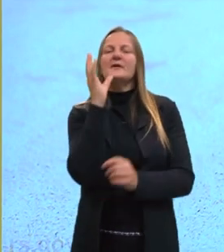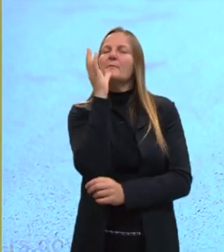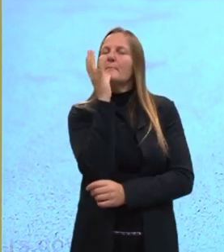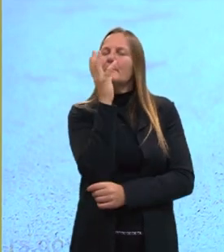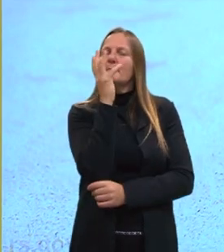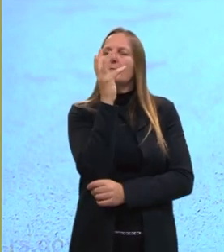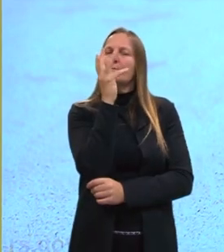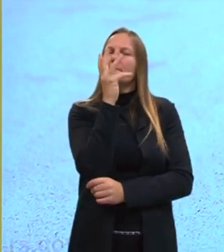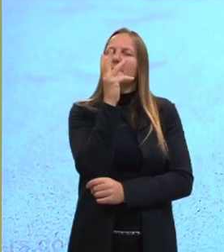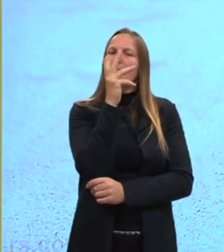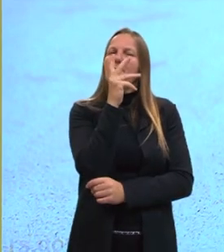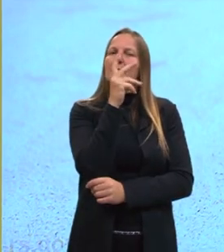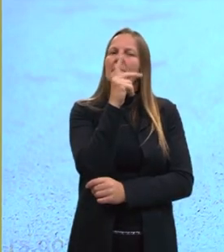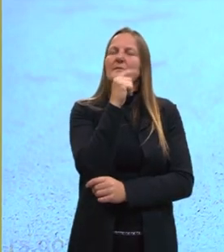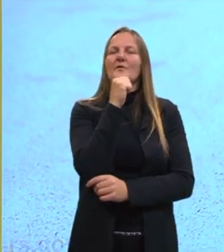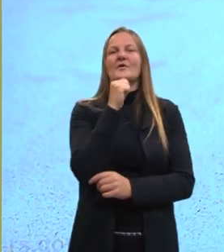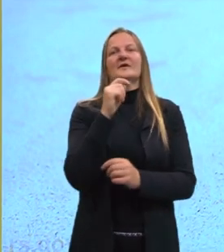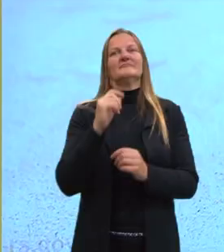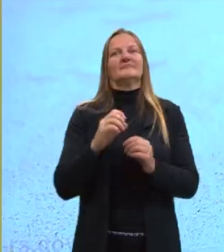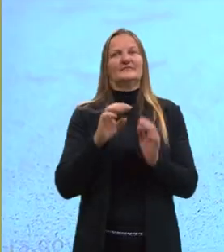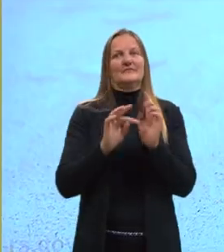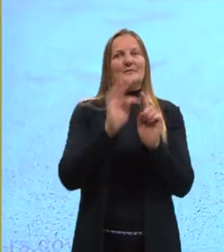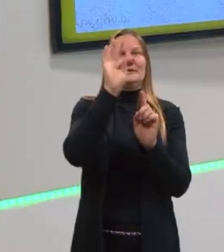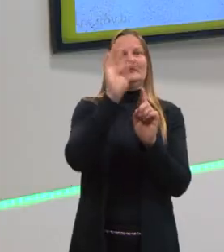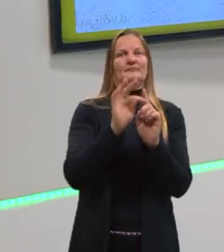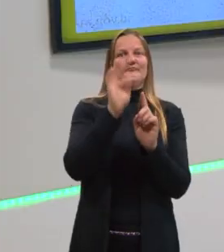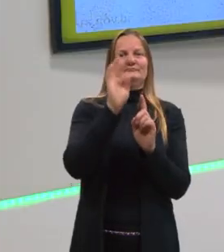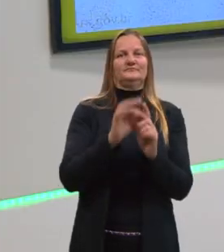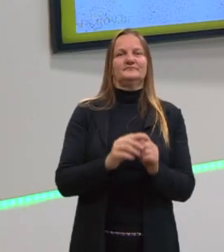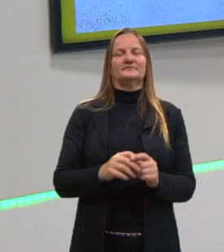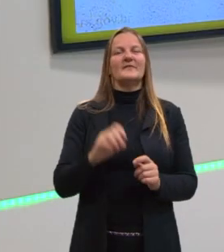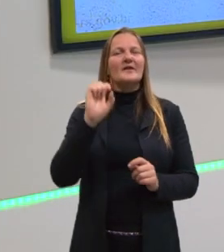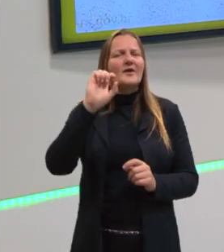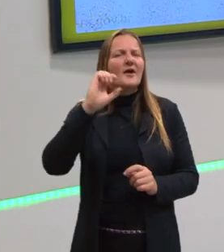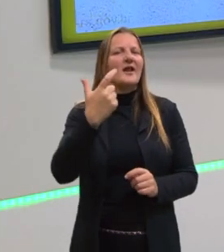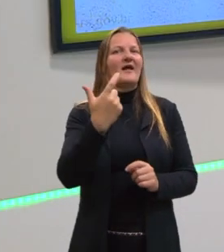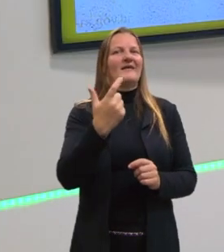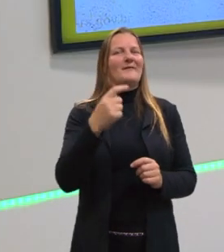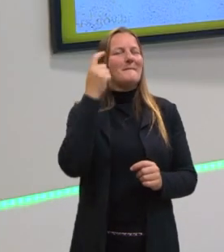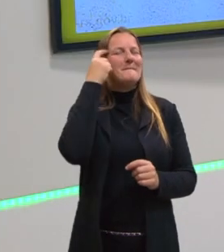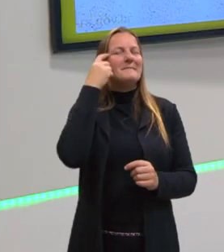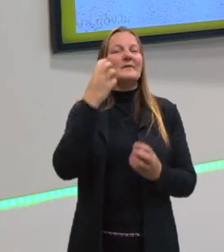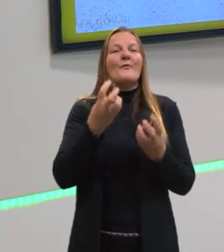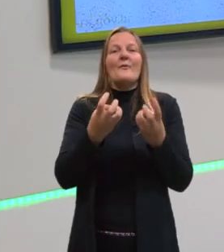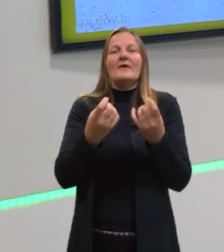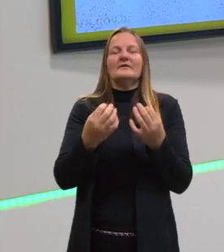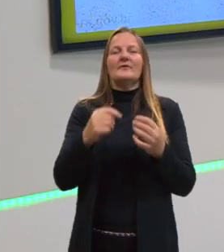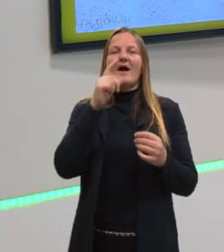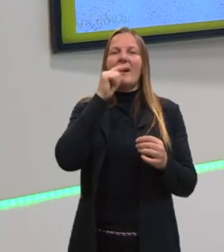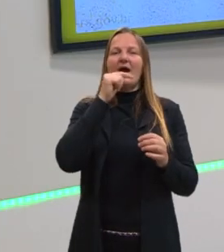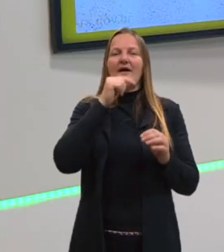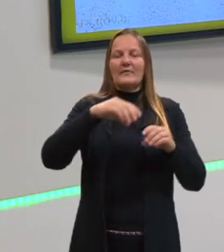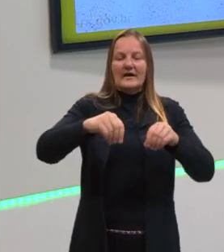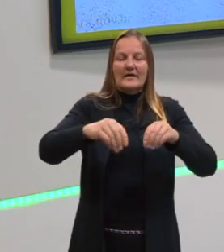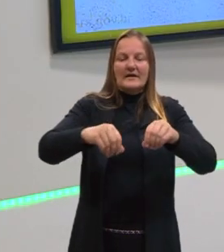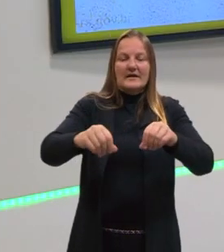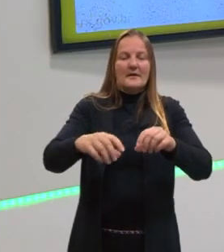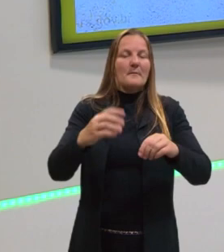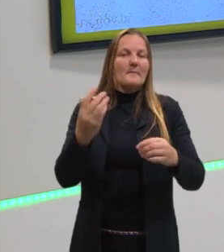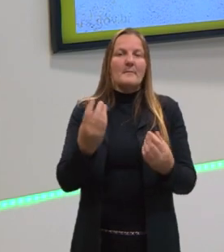muito mais para ser aquecida, né, e, é claro, a gente pode até pensar na questão da quantidade, a gente tem mais areia,